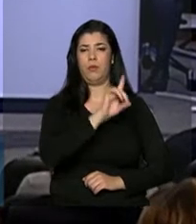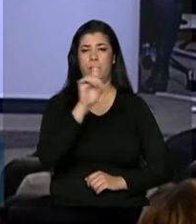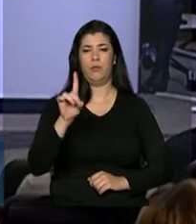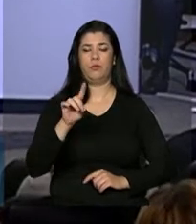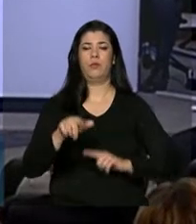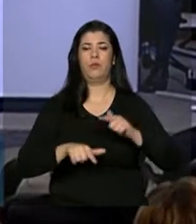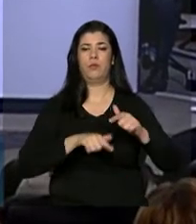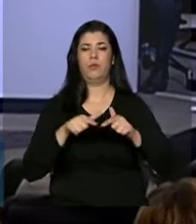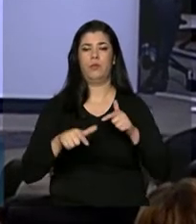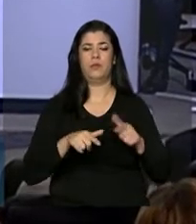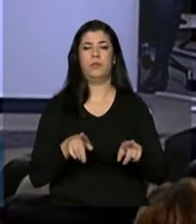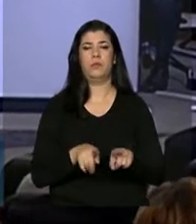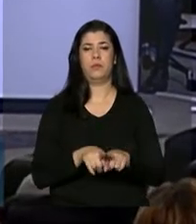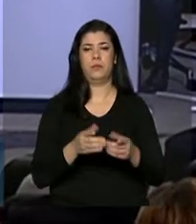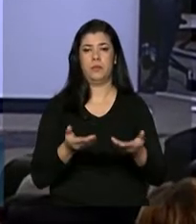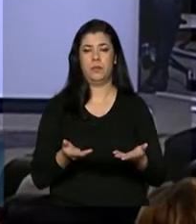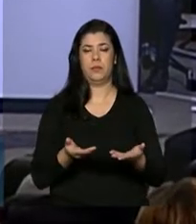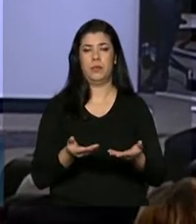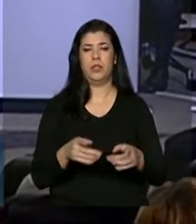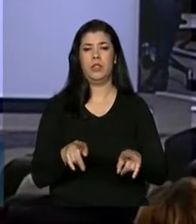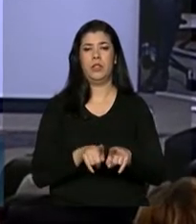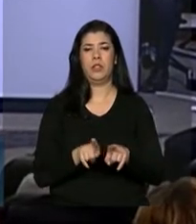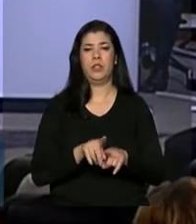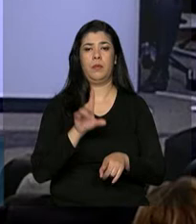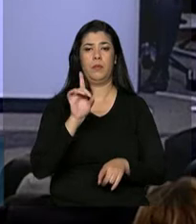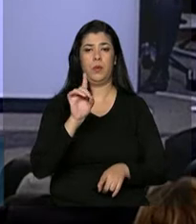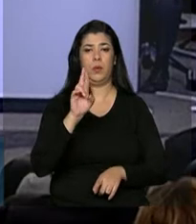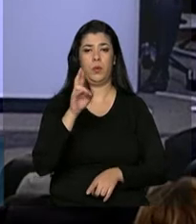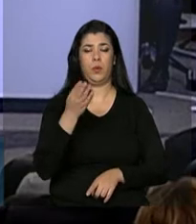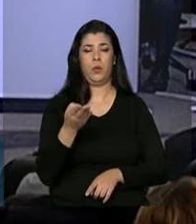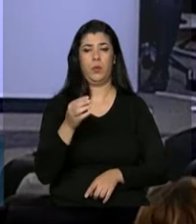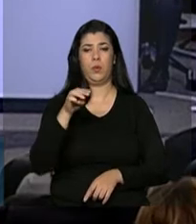Gostaria de cumprimentar o doutor Mário Luiz Guerreiro,